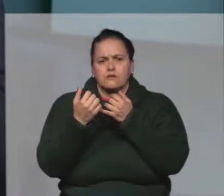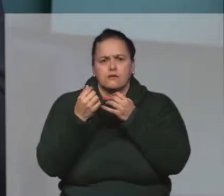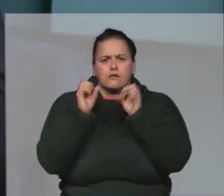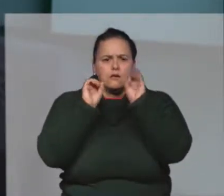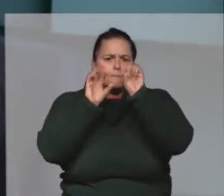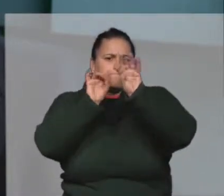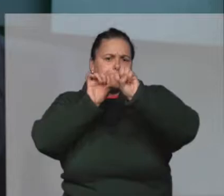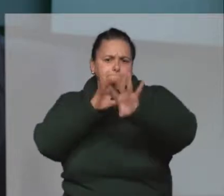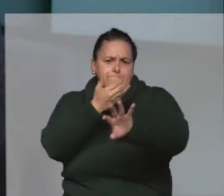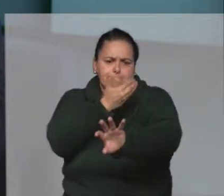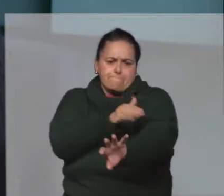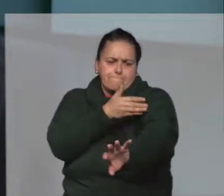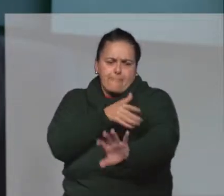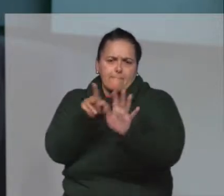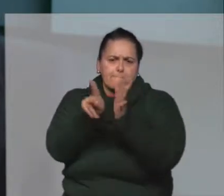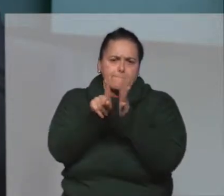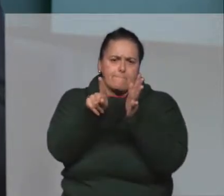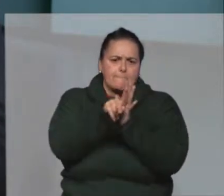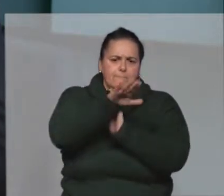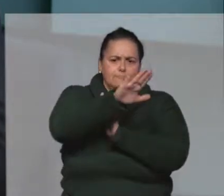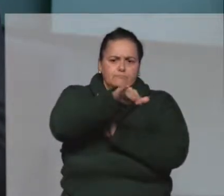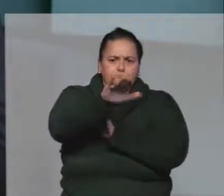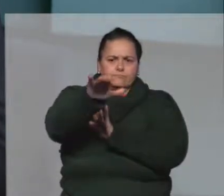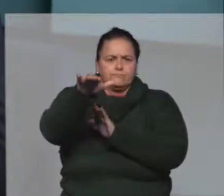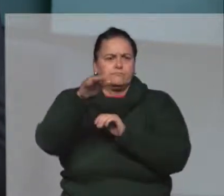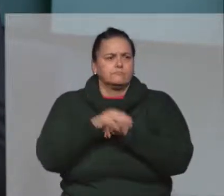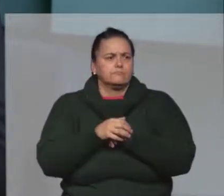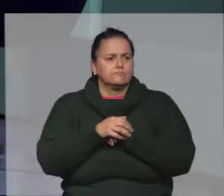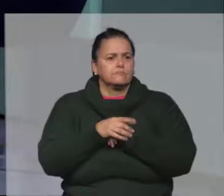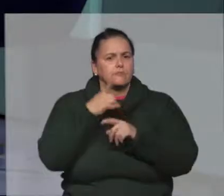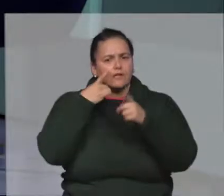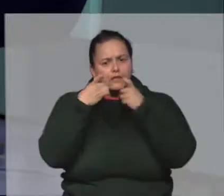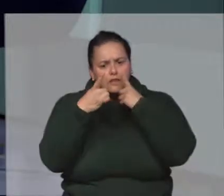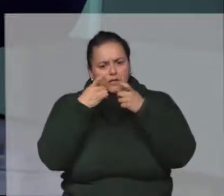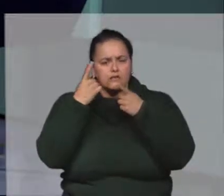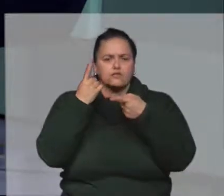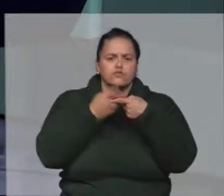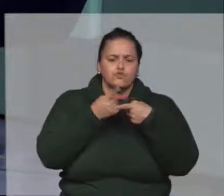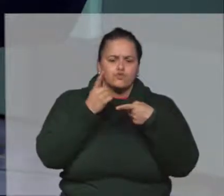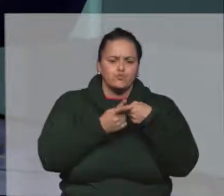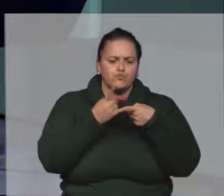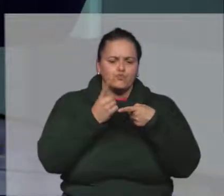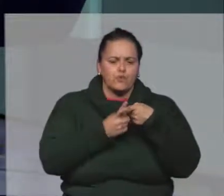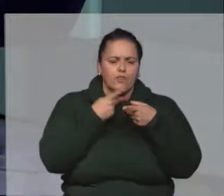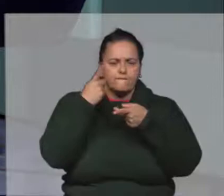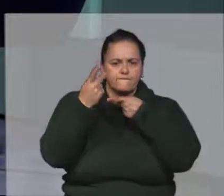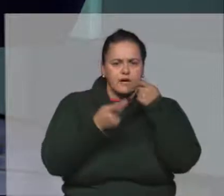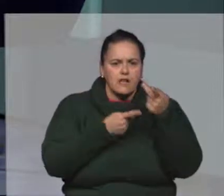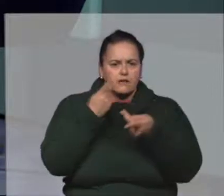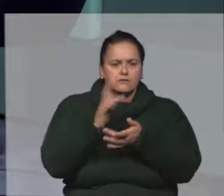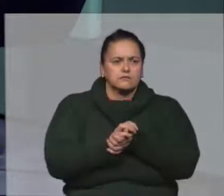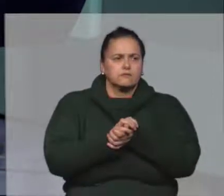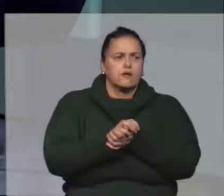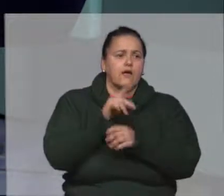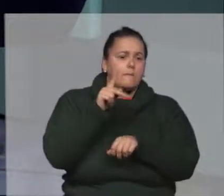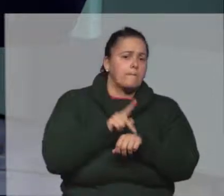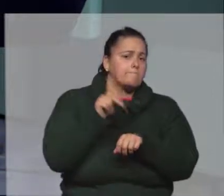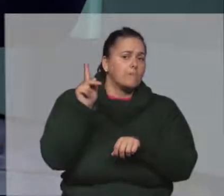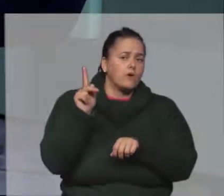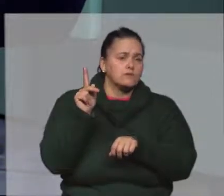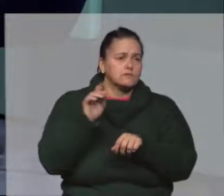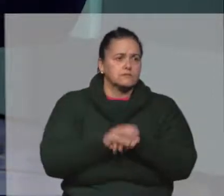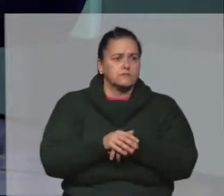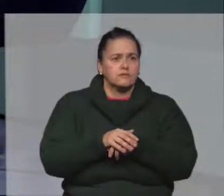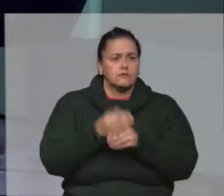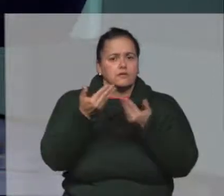para o desenvolvimento pessoal e profissional do próprio aluno. Isso é interessante porque, assim como a professora está falando, ela é uma pós